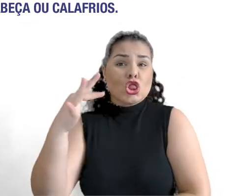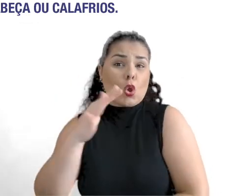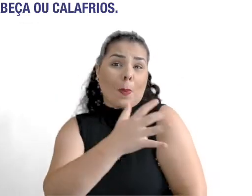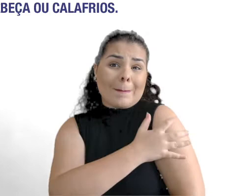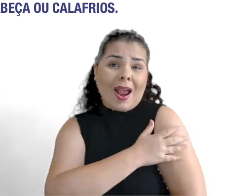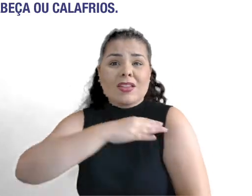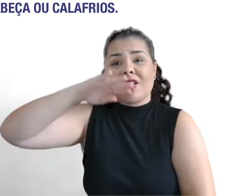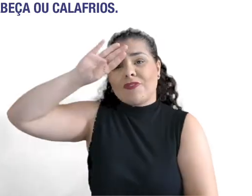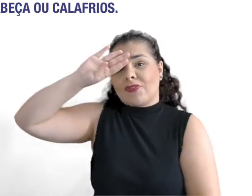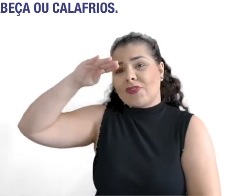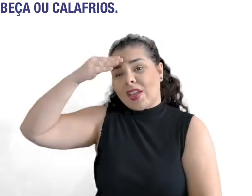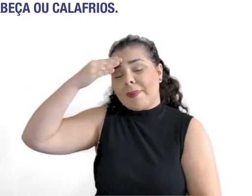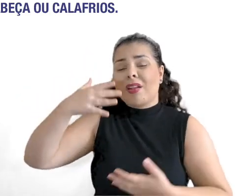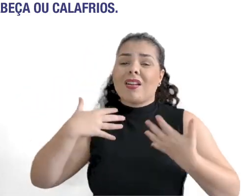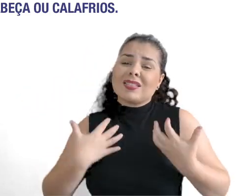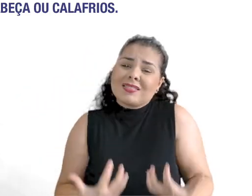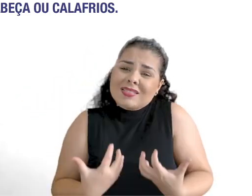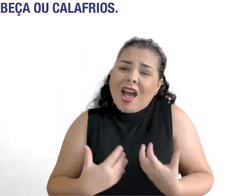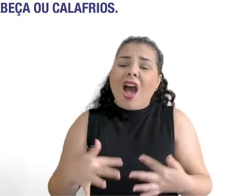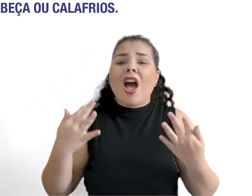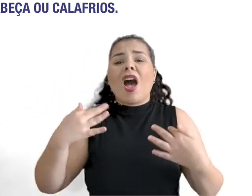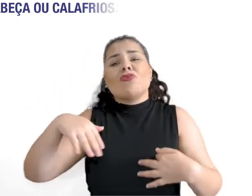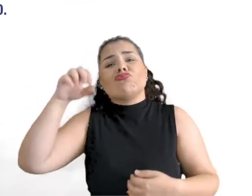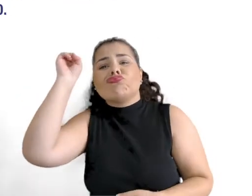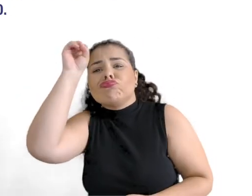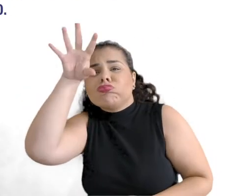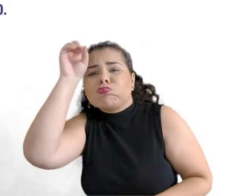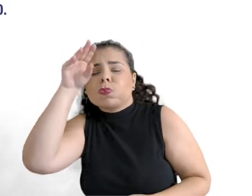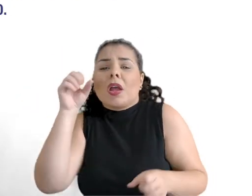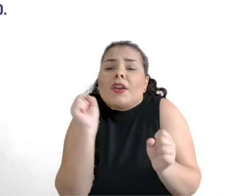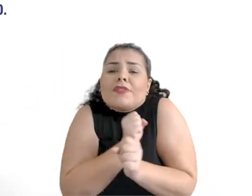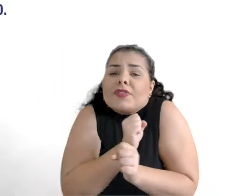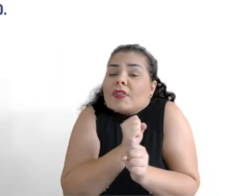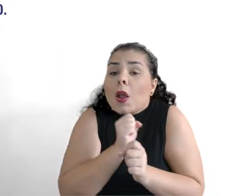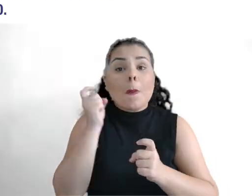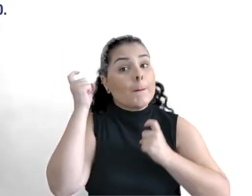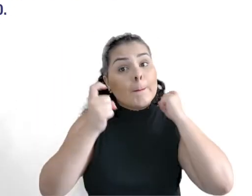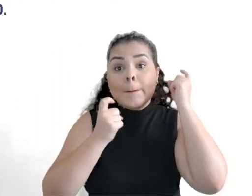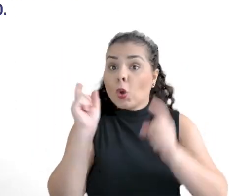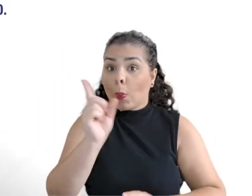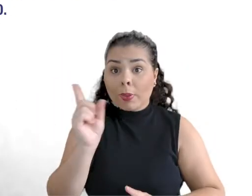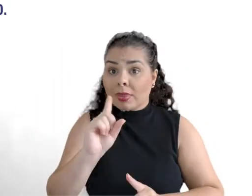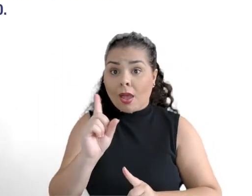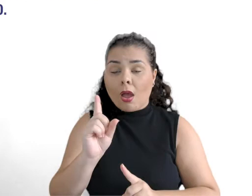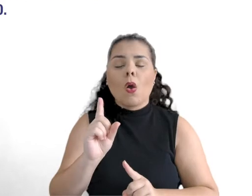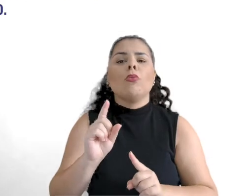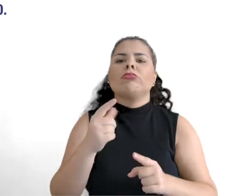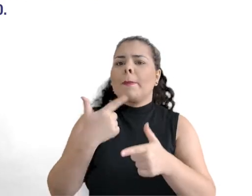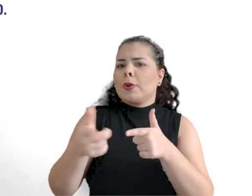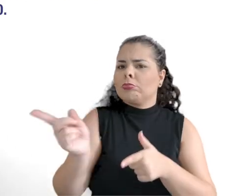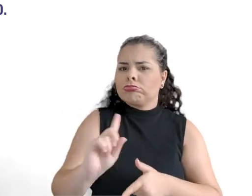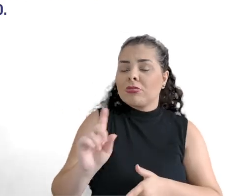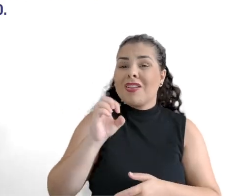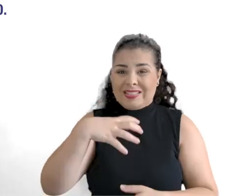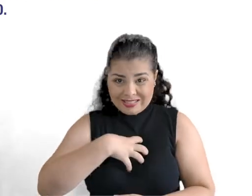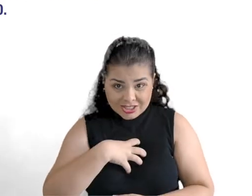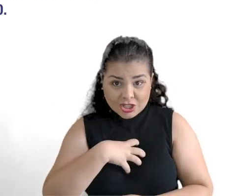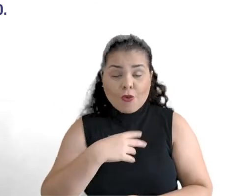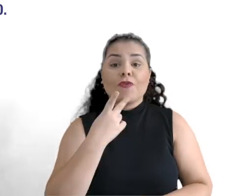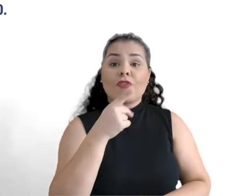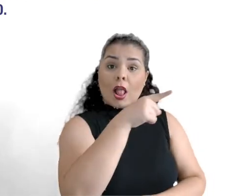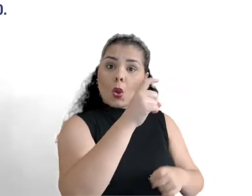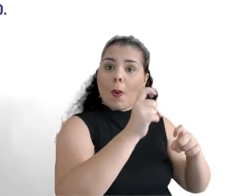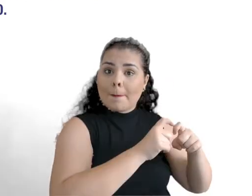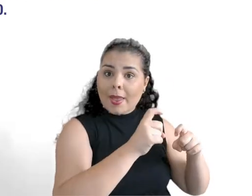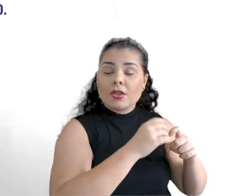febre, cansaço, dor no corpo, dor de cabeça ou calafrios. Não se preocupe, isso vai passar. Se você tiver algum desses sintomas, fale com seu